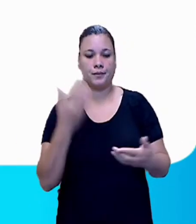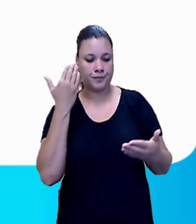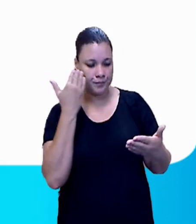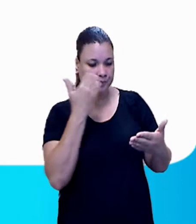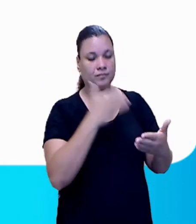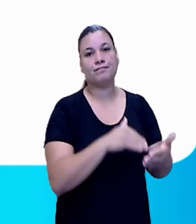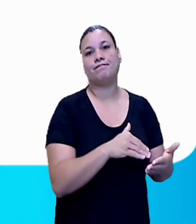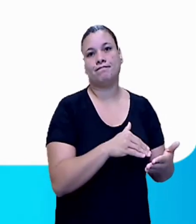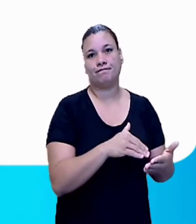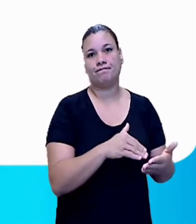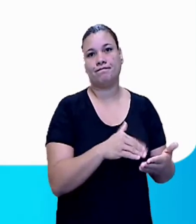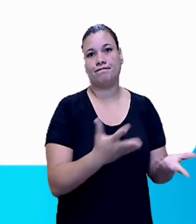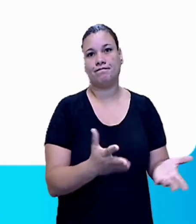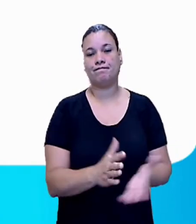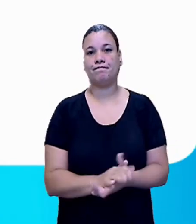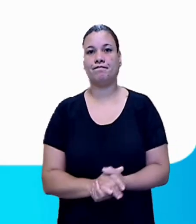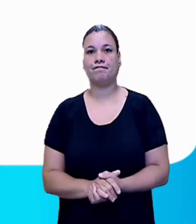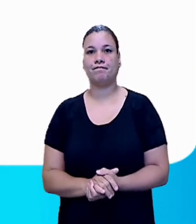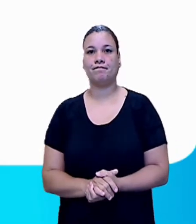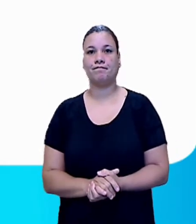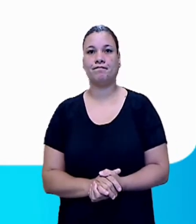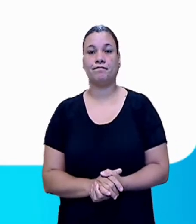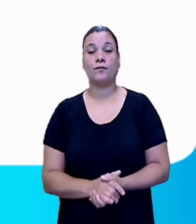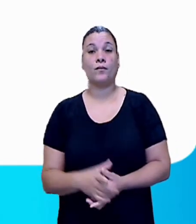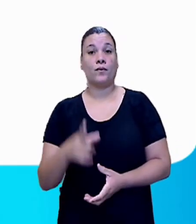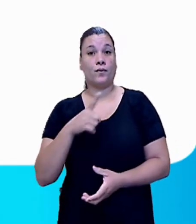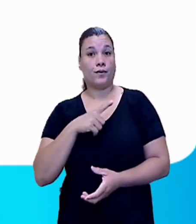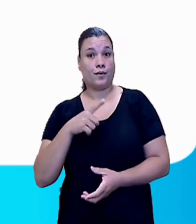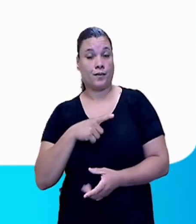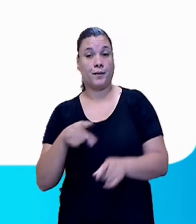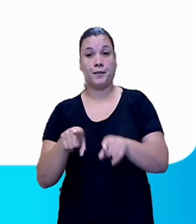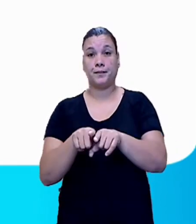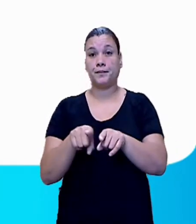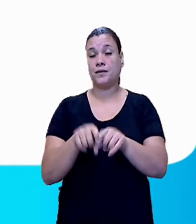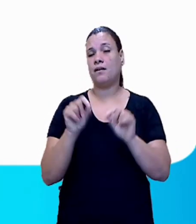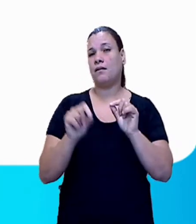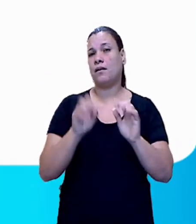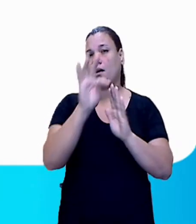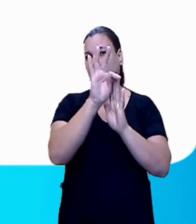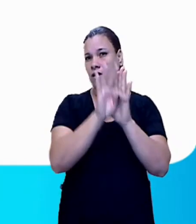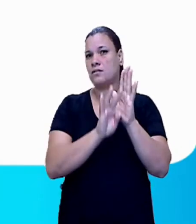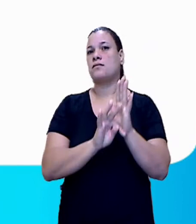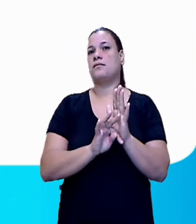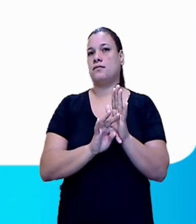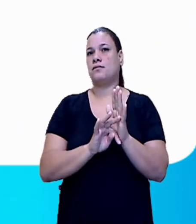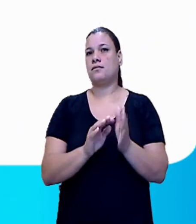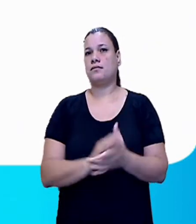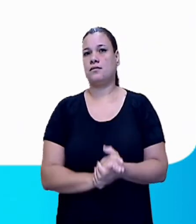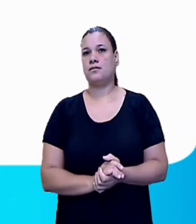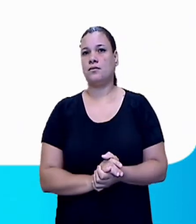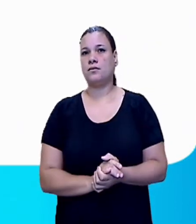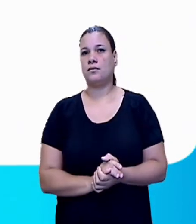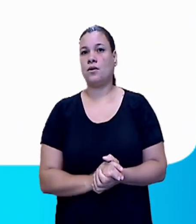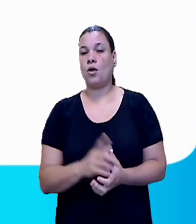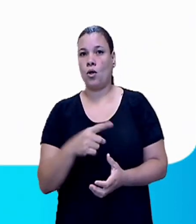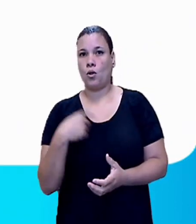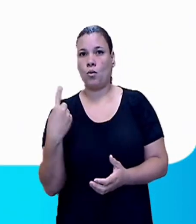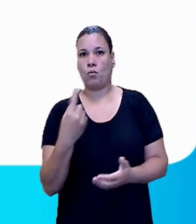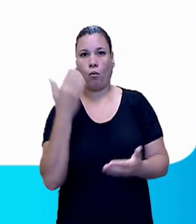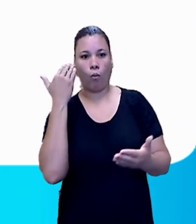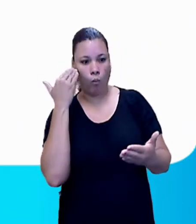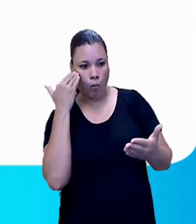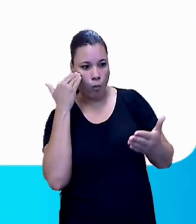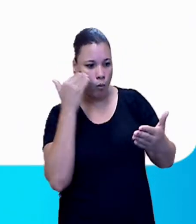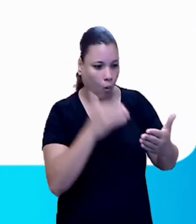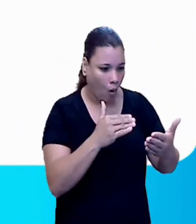E notem também que nesse tipo de texto, o intuito é de chamar a atenção do consumidor, não é mesmo?